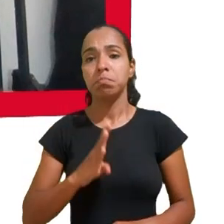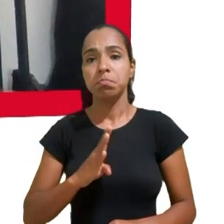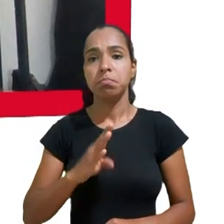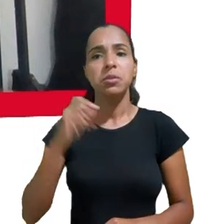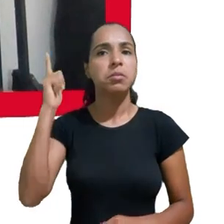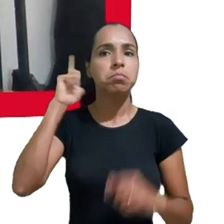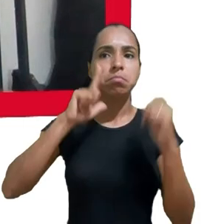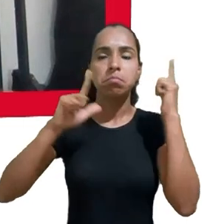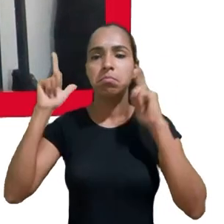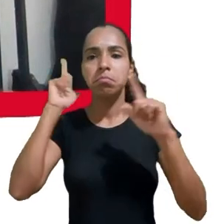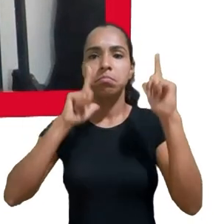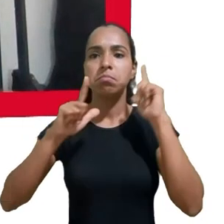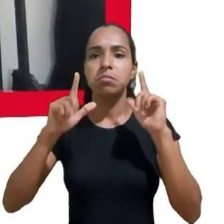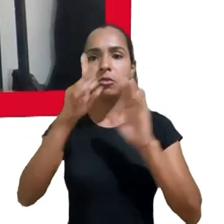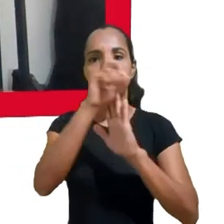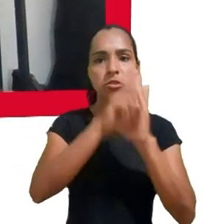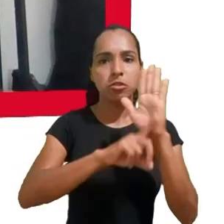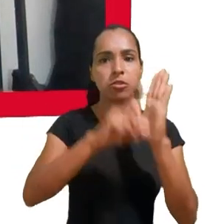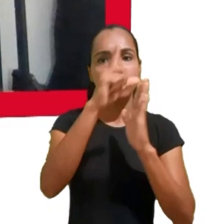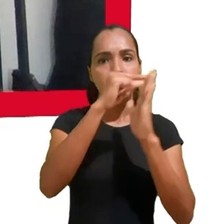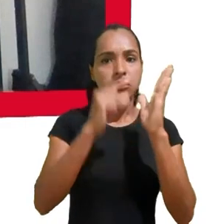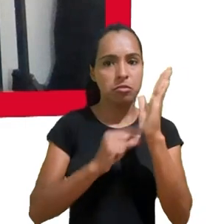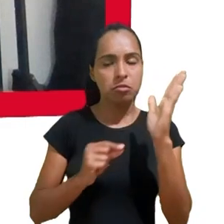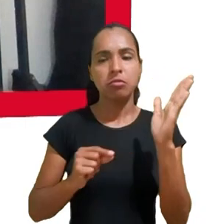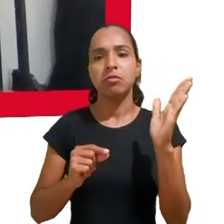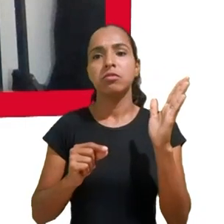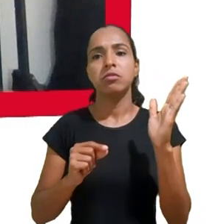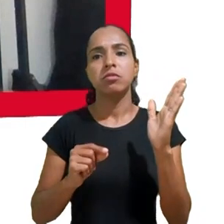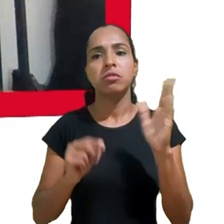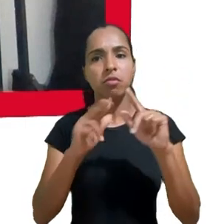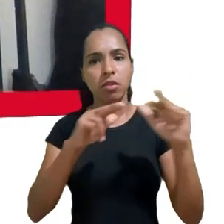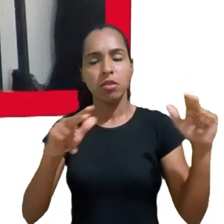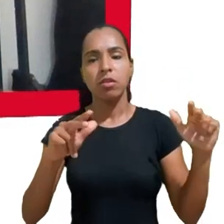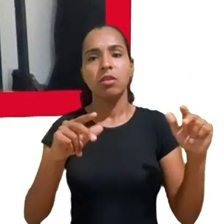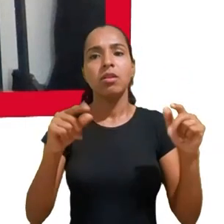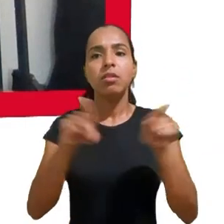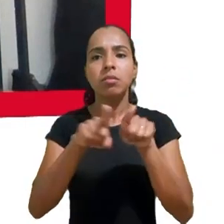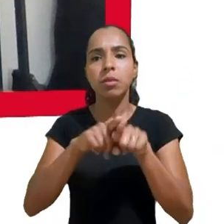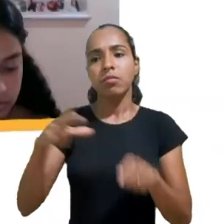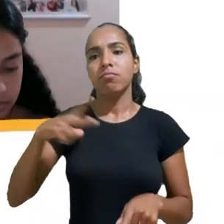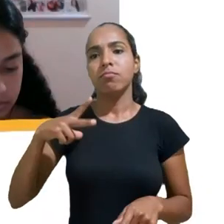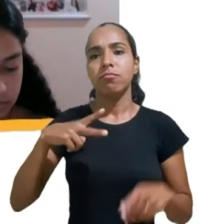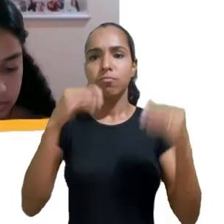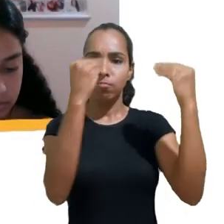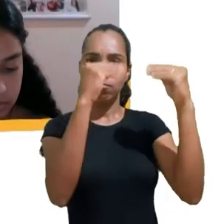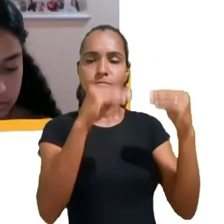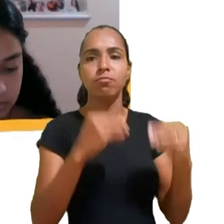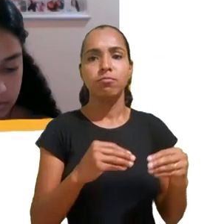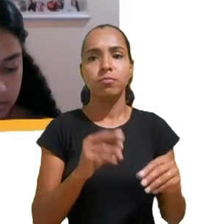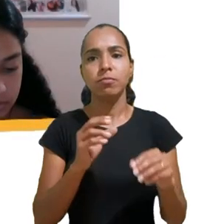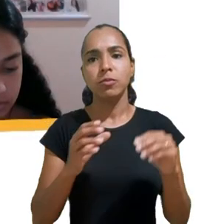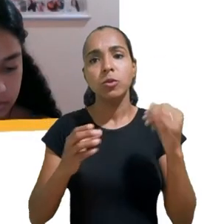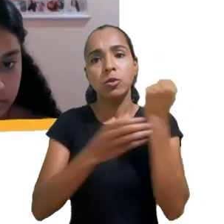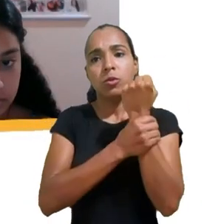digitais, e especialmente a Lei Geral de Proteção de Dados Pessoais, que tem um capítulo específico sobre crianças e adolescentes e tenta conter